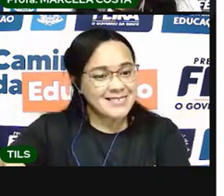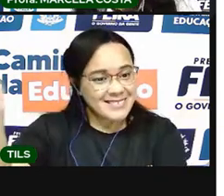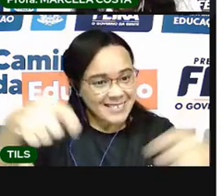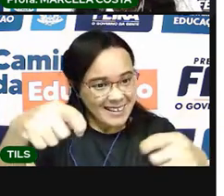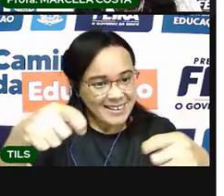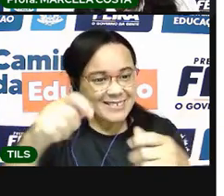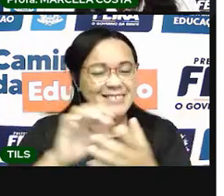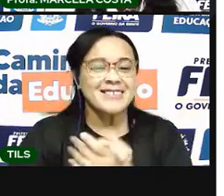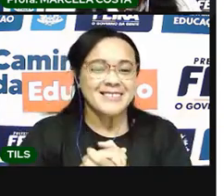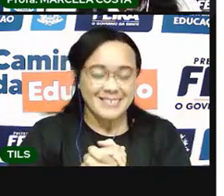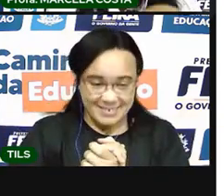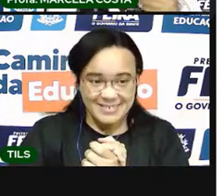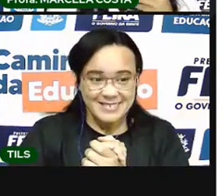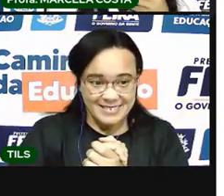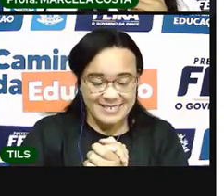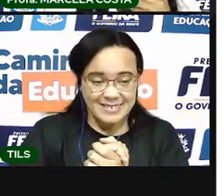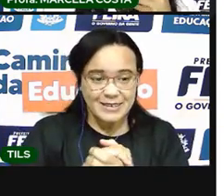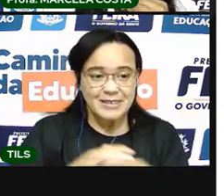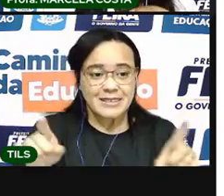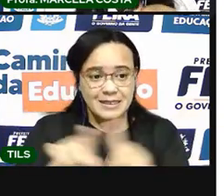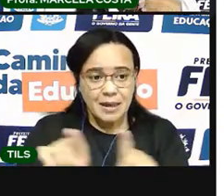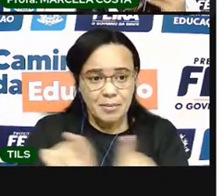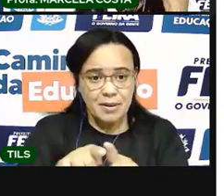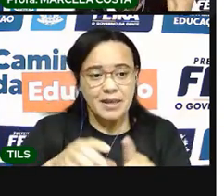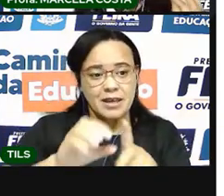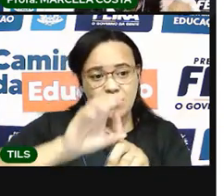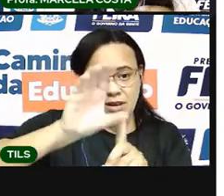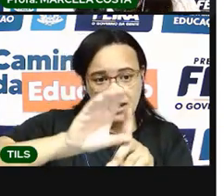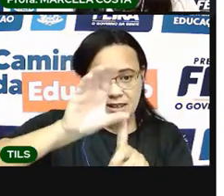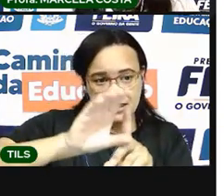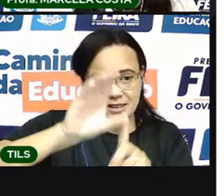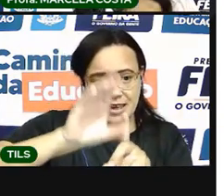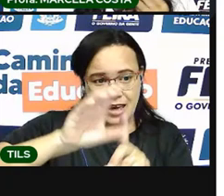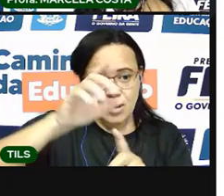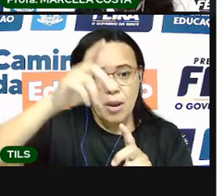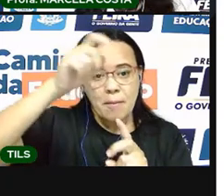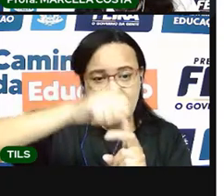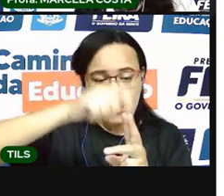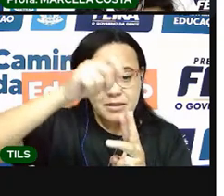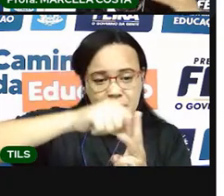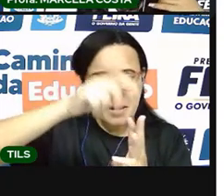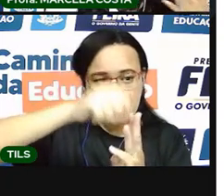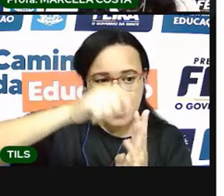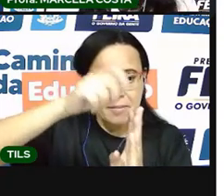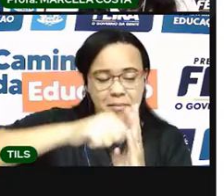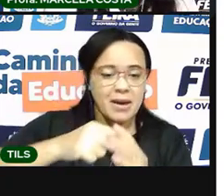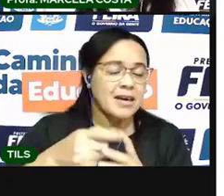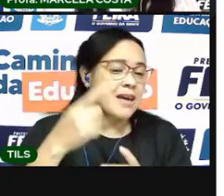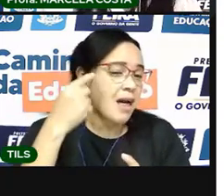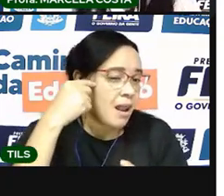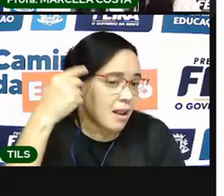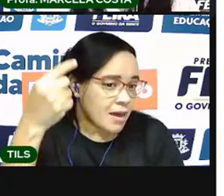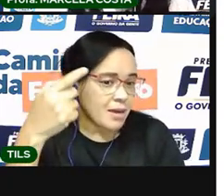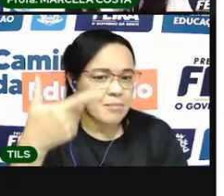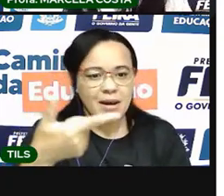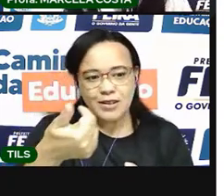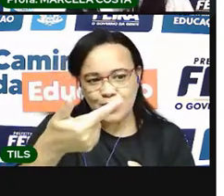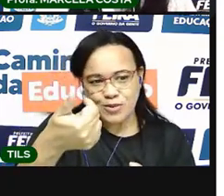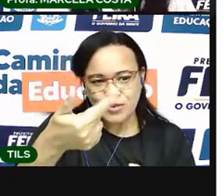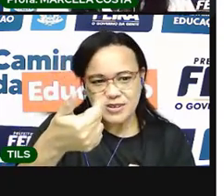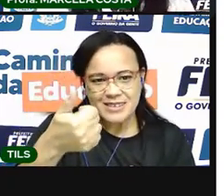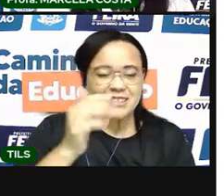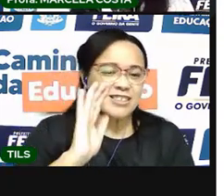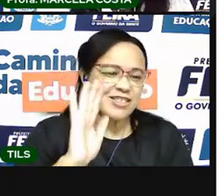O calendário, ele mostra os meses do ano, que são 12, como a gente já viu nas nossas aulas anteriores.